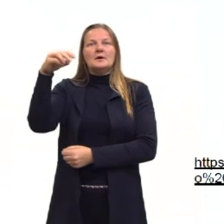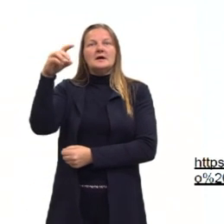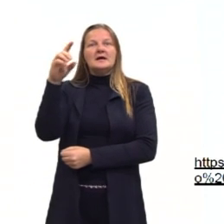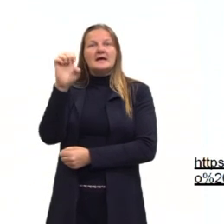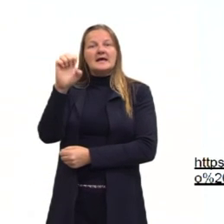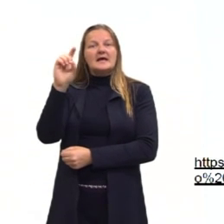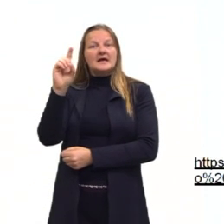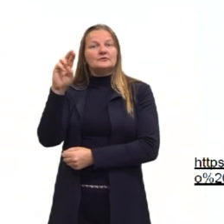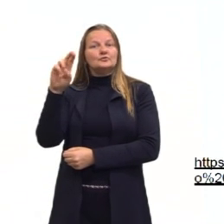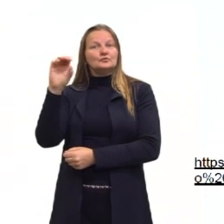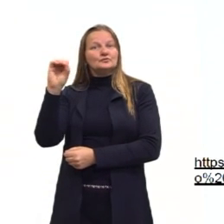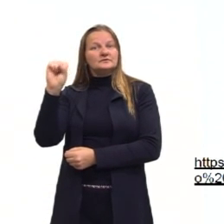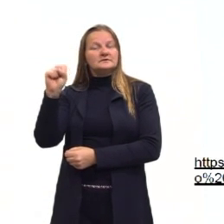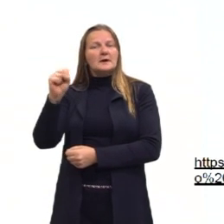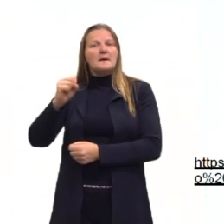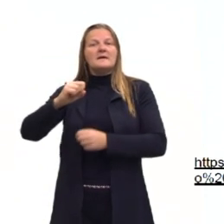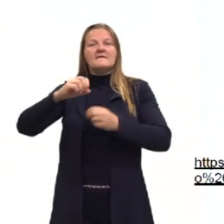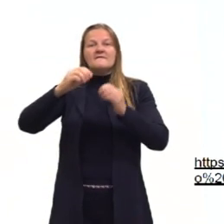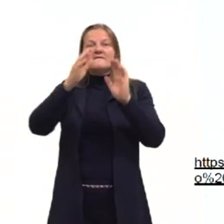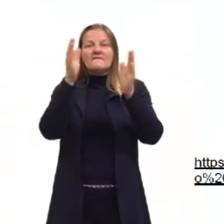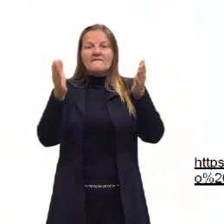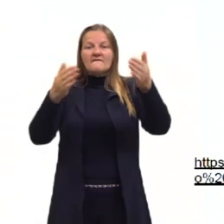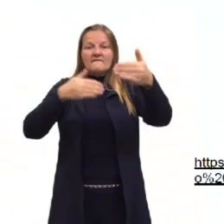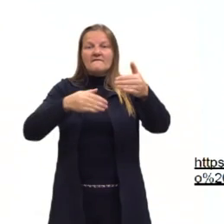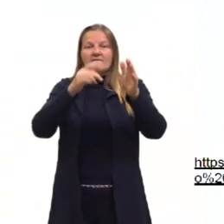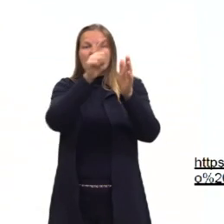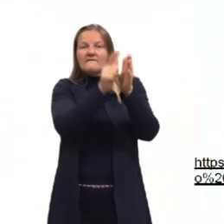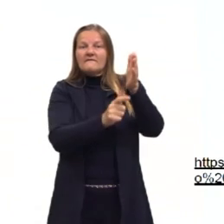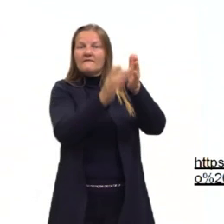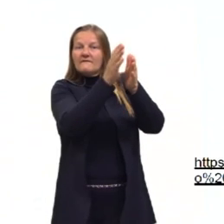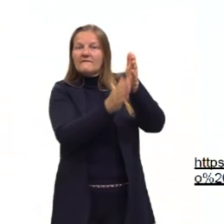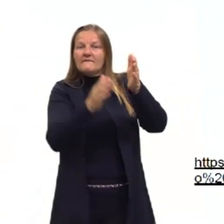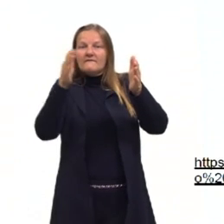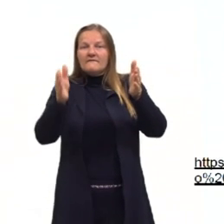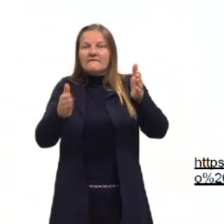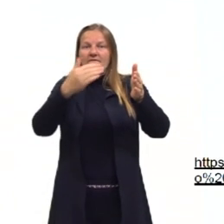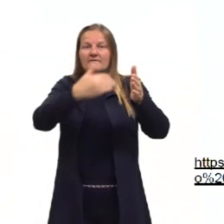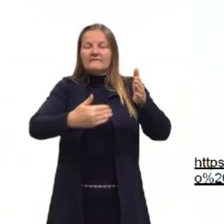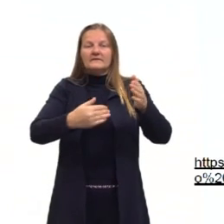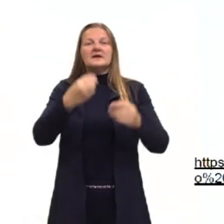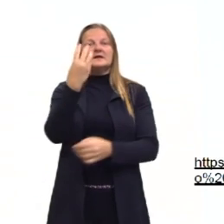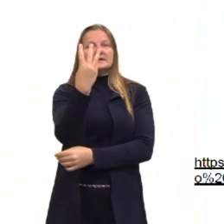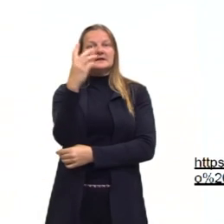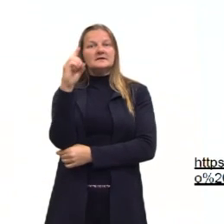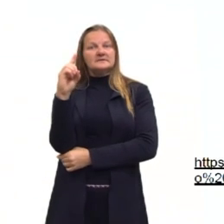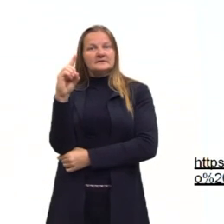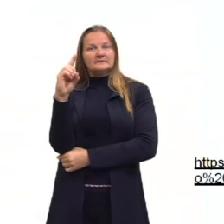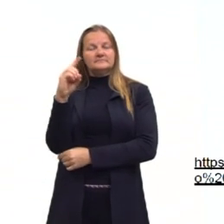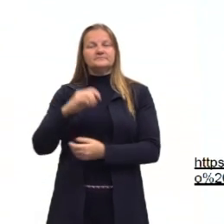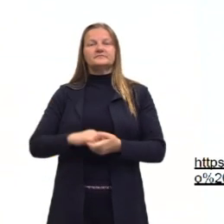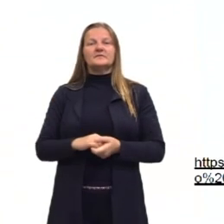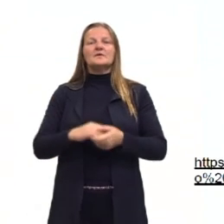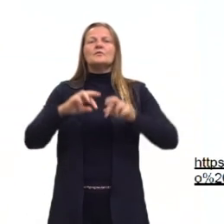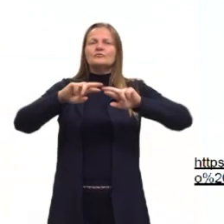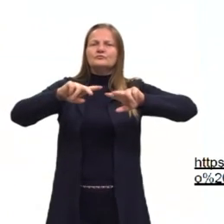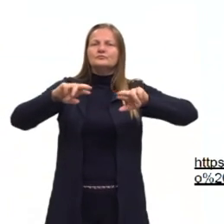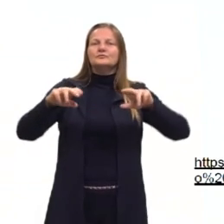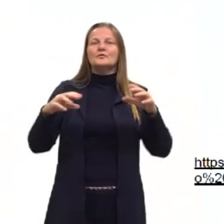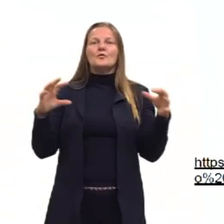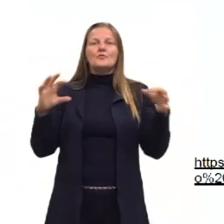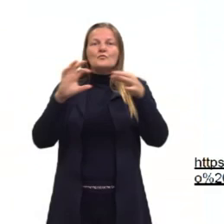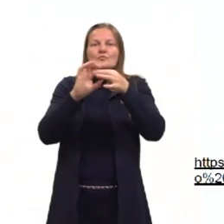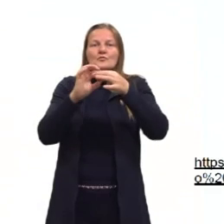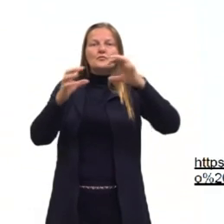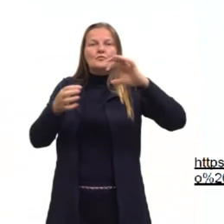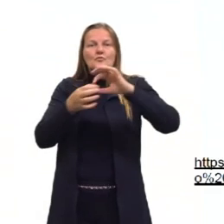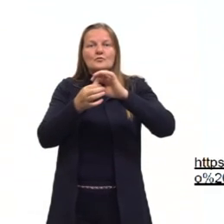os poliedros, muitas faces. Eles são figuras então tridimensionais formadas pela união de